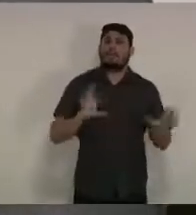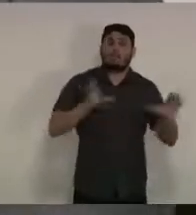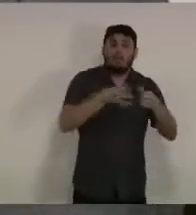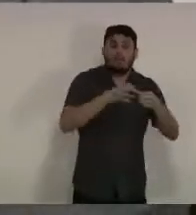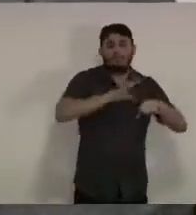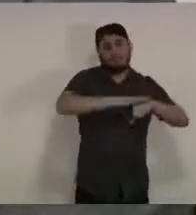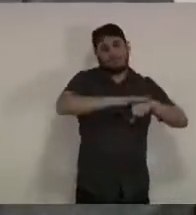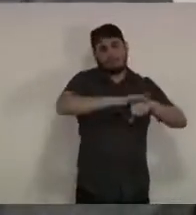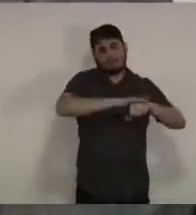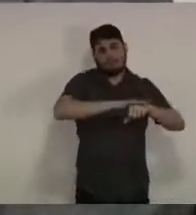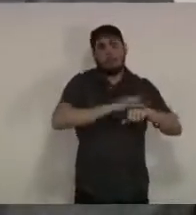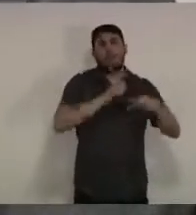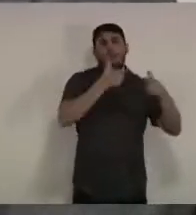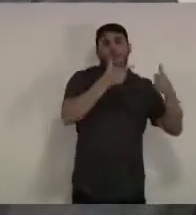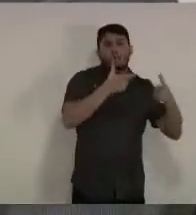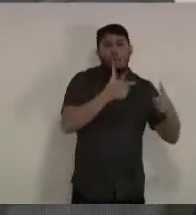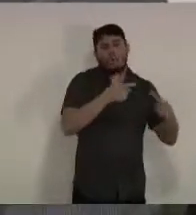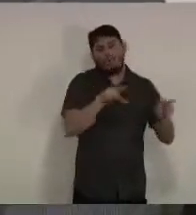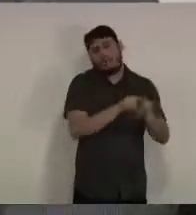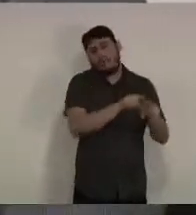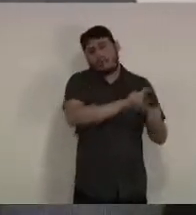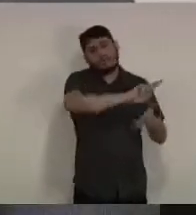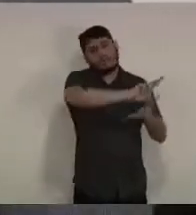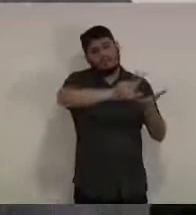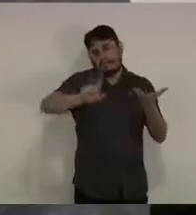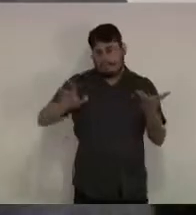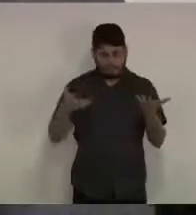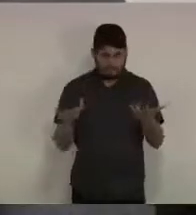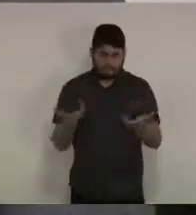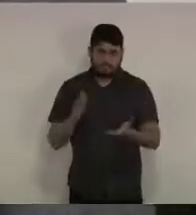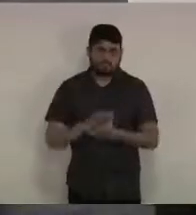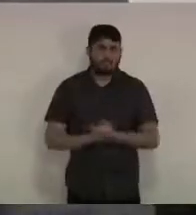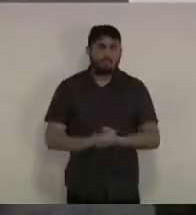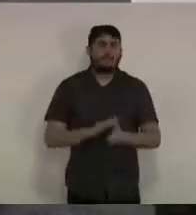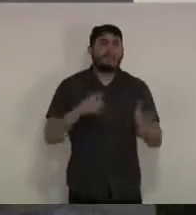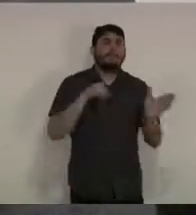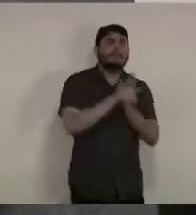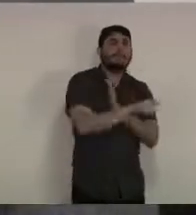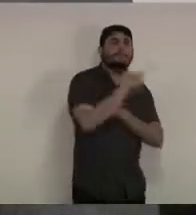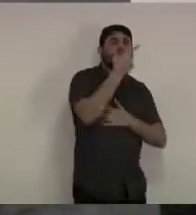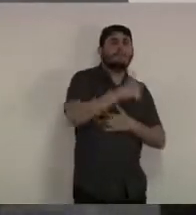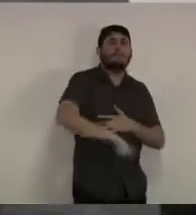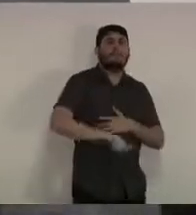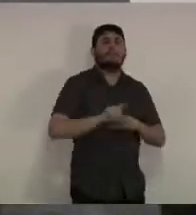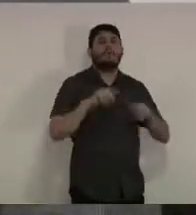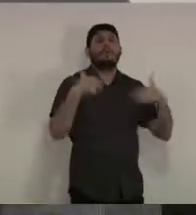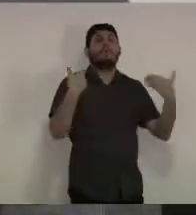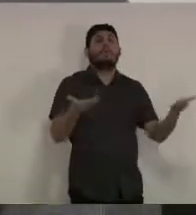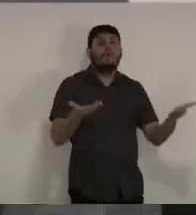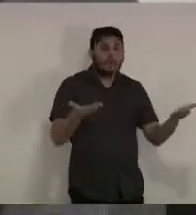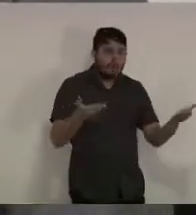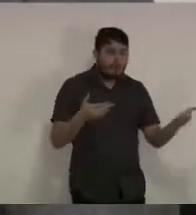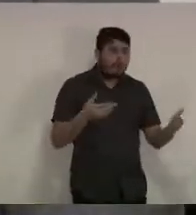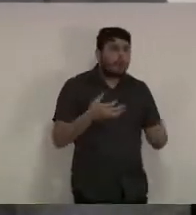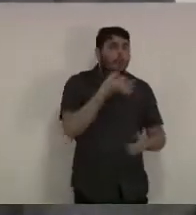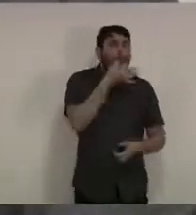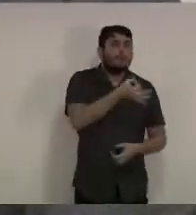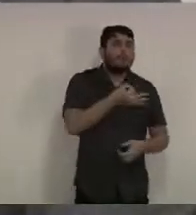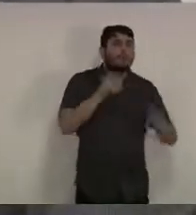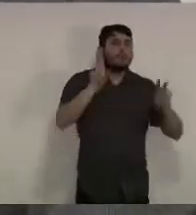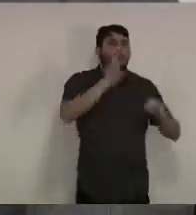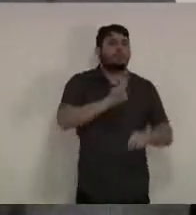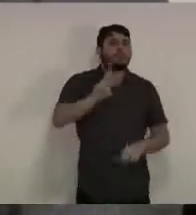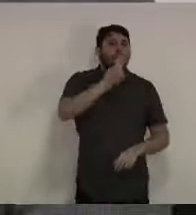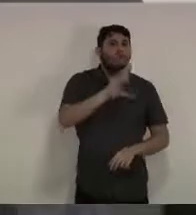pergunta do blog do Sérgio Salles qual a opinião da Secretaria de Saúde em relação ao uso da cloroquina